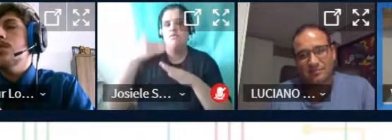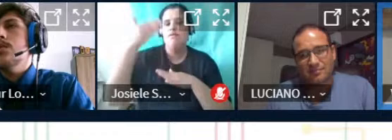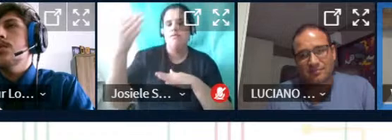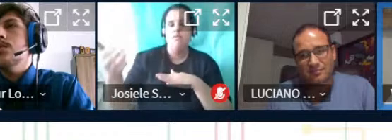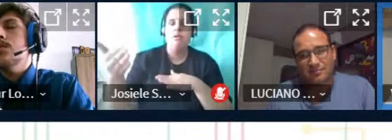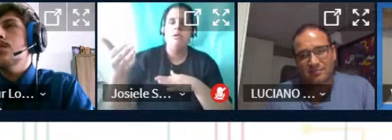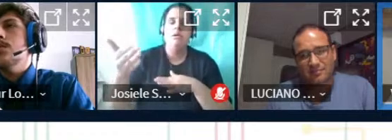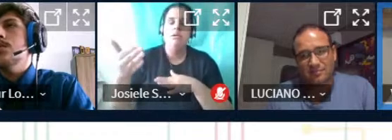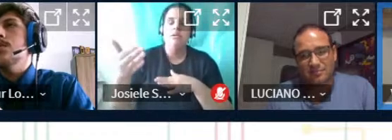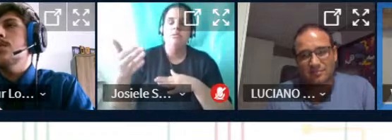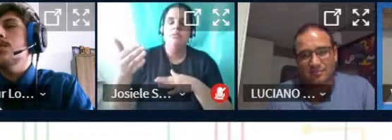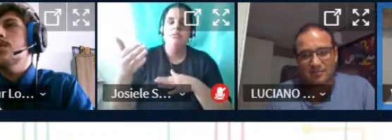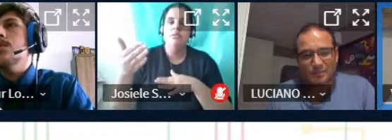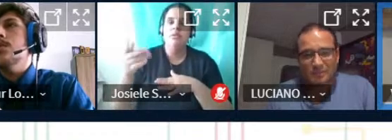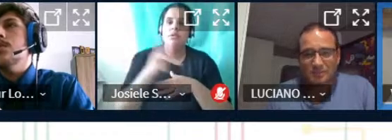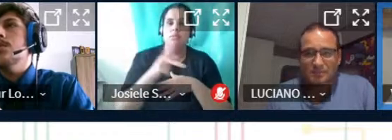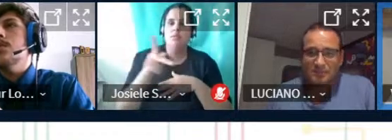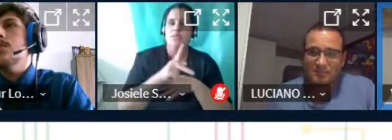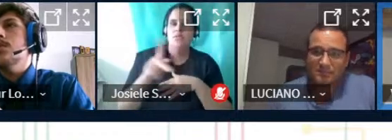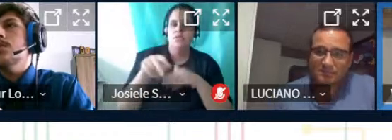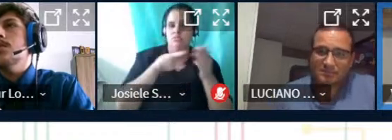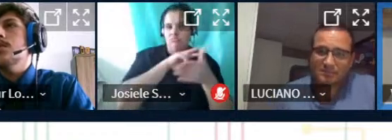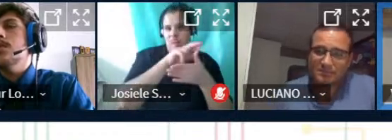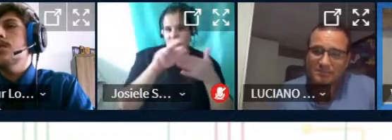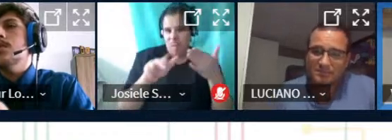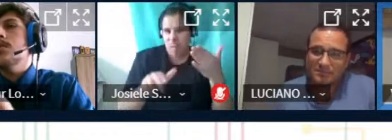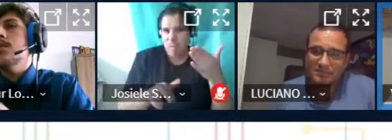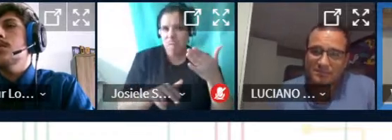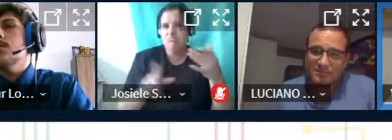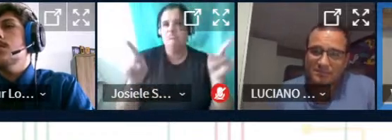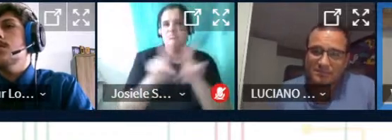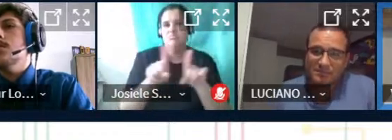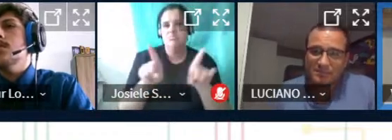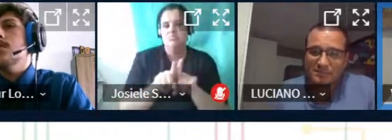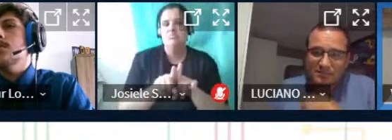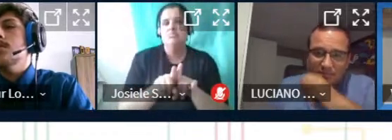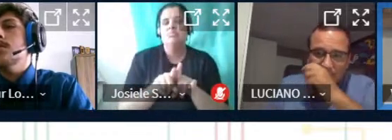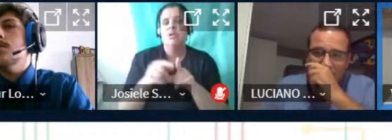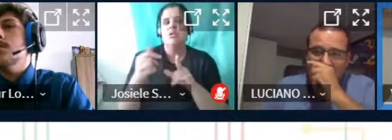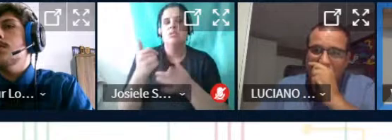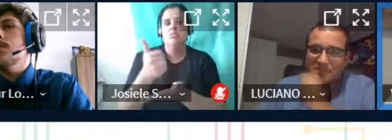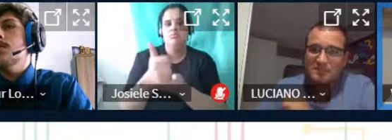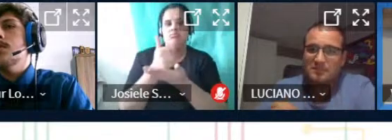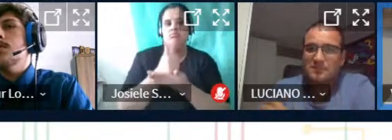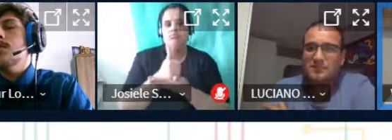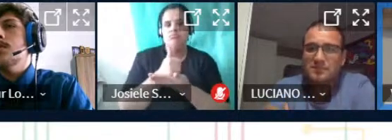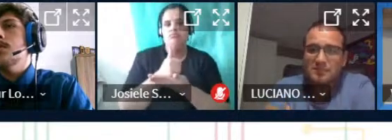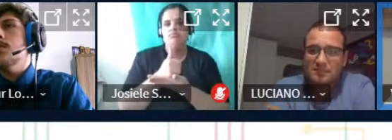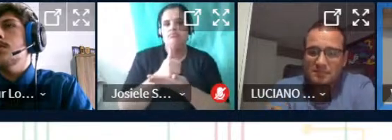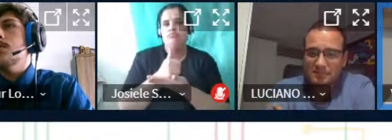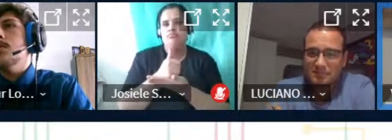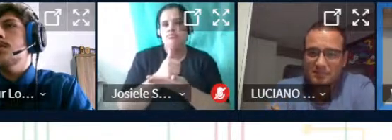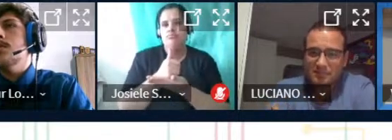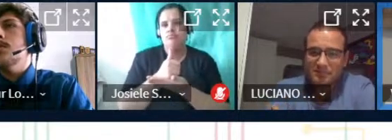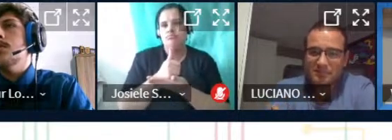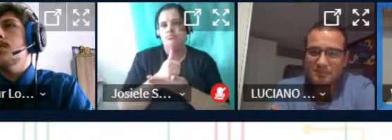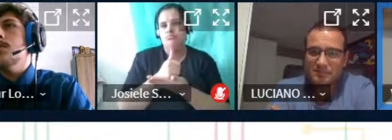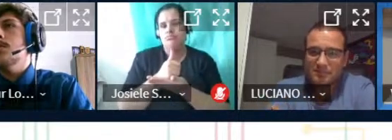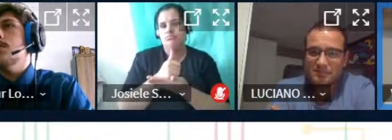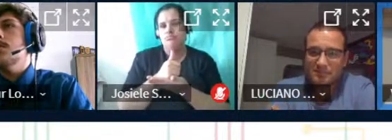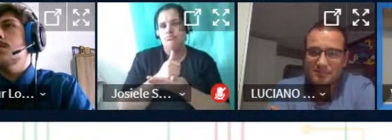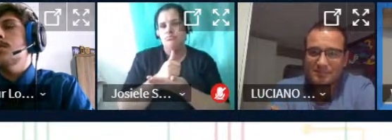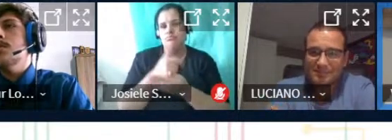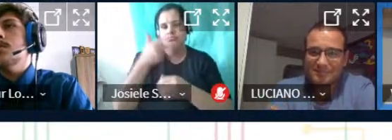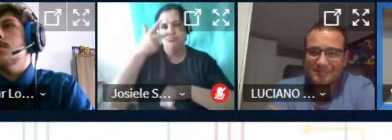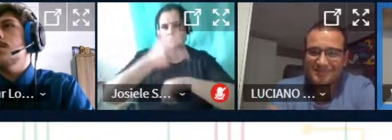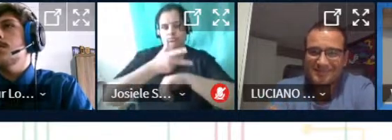aí a professora Fabiane a professora Ellen a Caroline também Carolina também nos ajudam nisso mas o vídeo